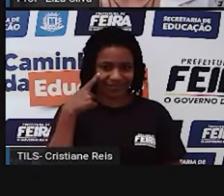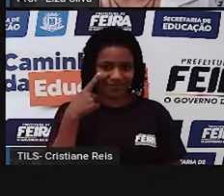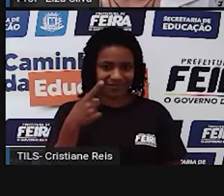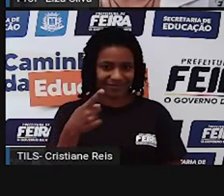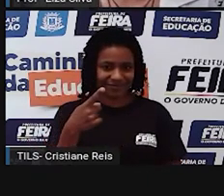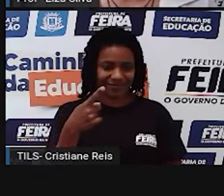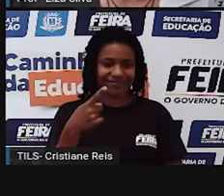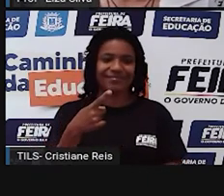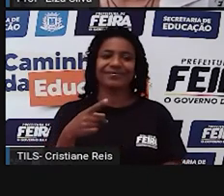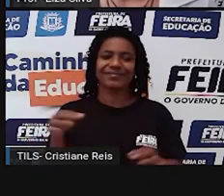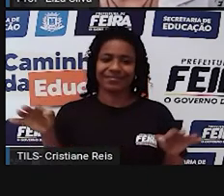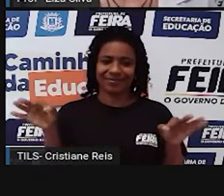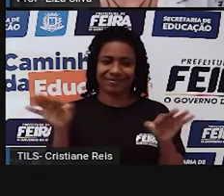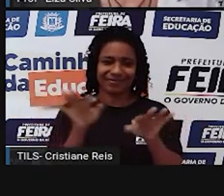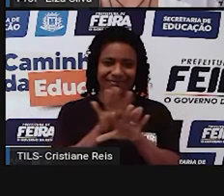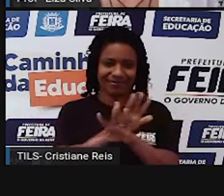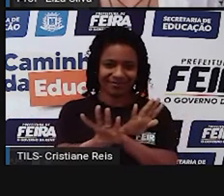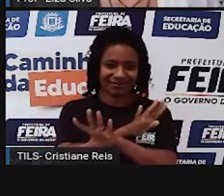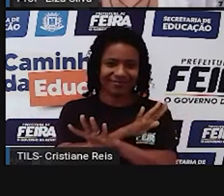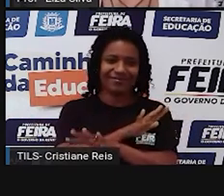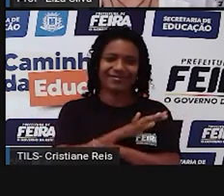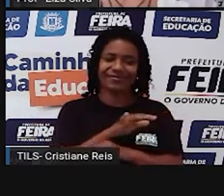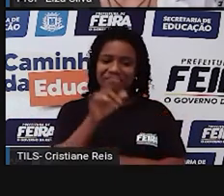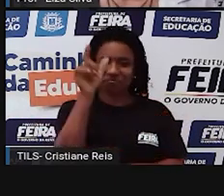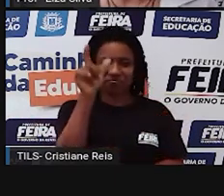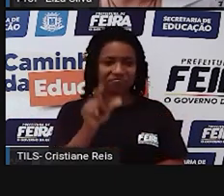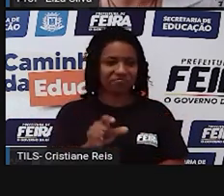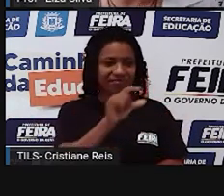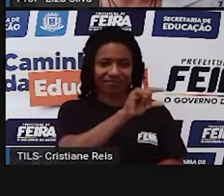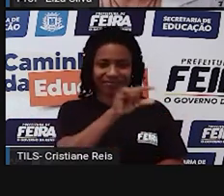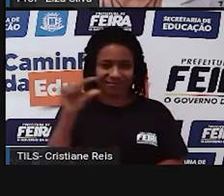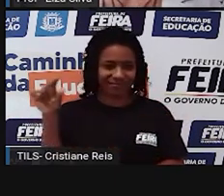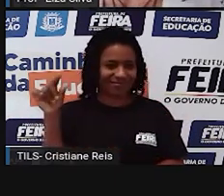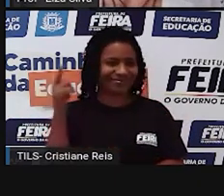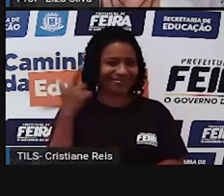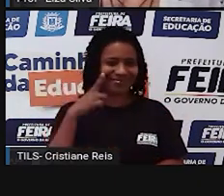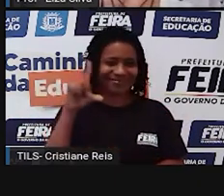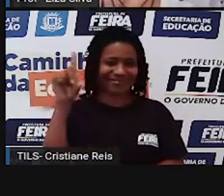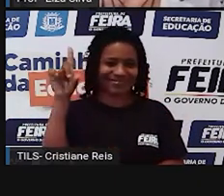Terminamos, então. A nossa cruzadinha com sucesso.